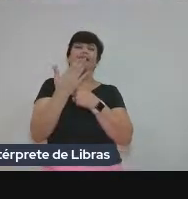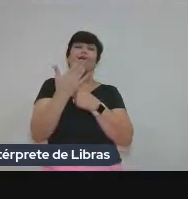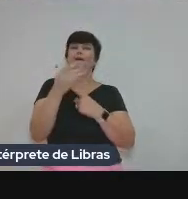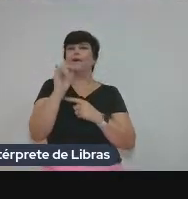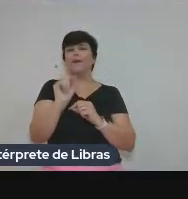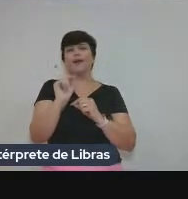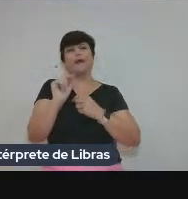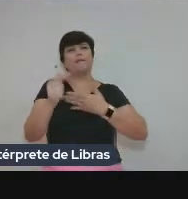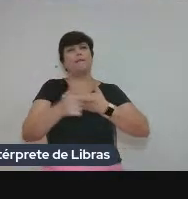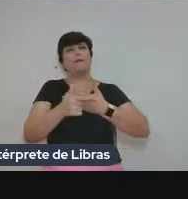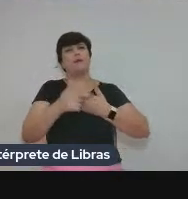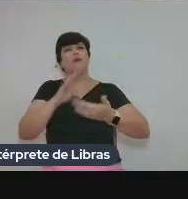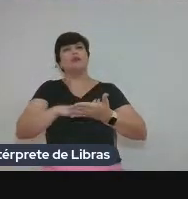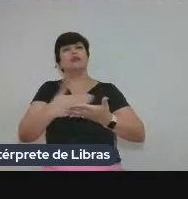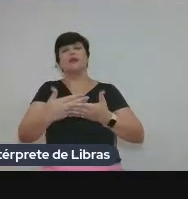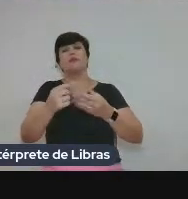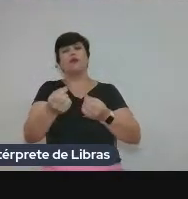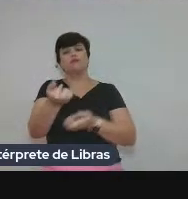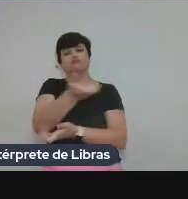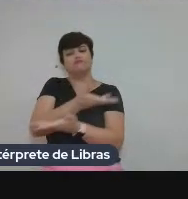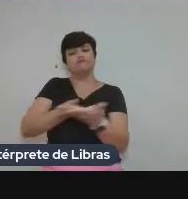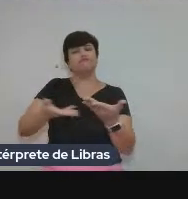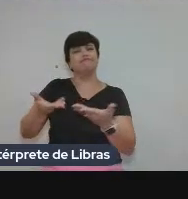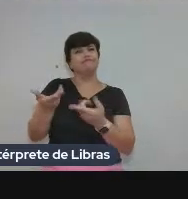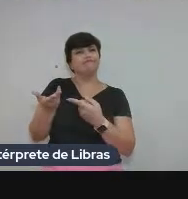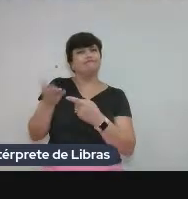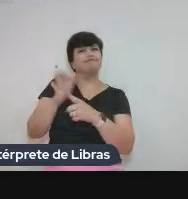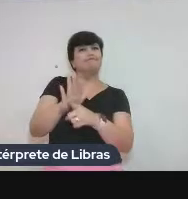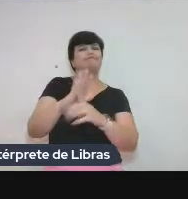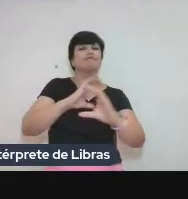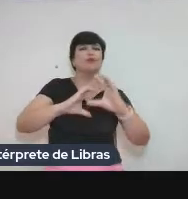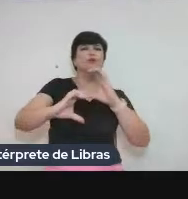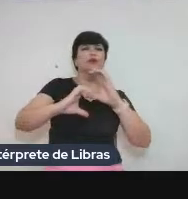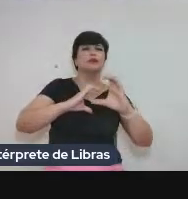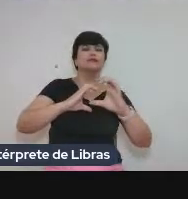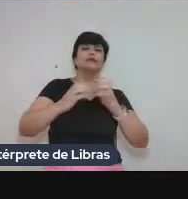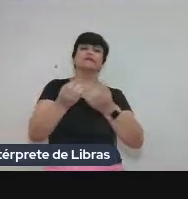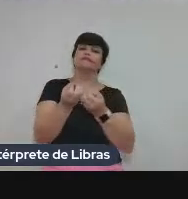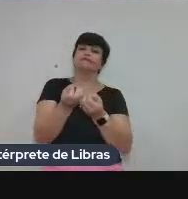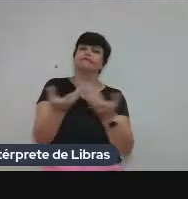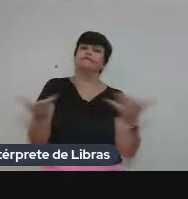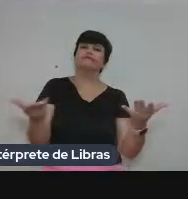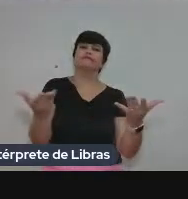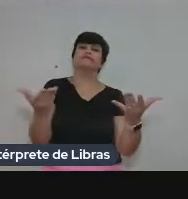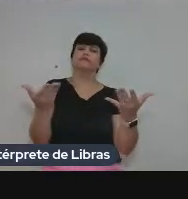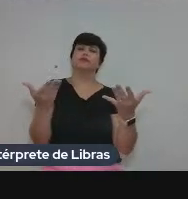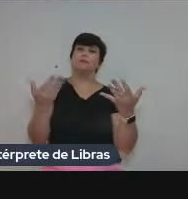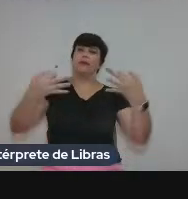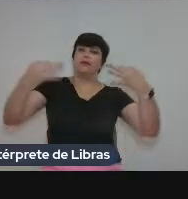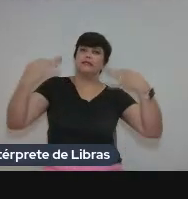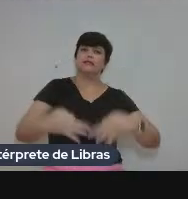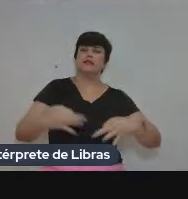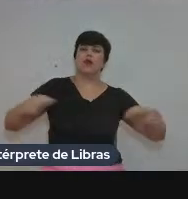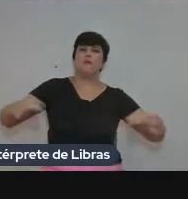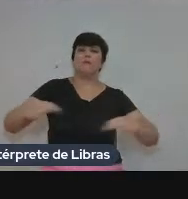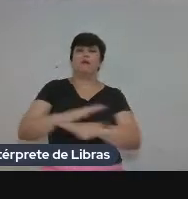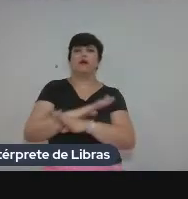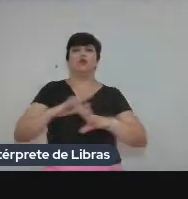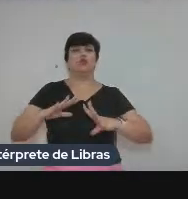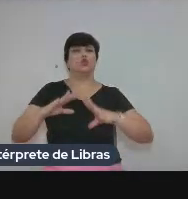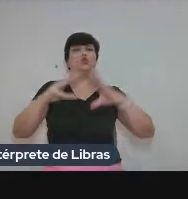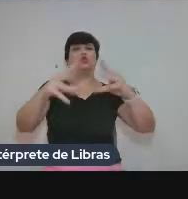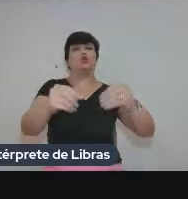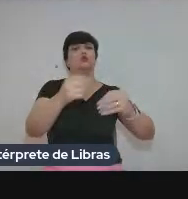exemplo, o papel do intérprete é o de facilitar a comunicação, transmitindo de forma precisa e completa tudo o